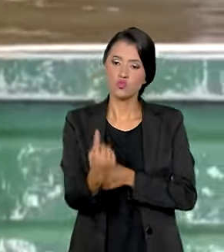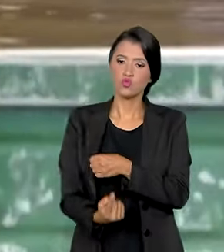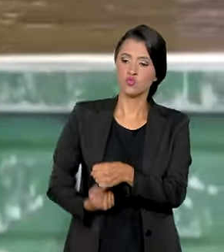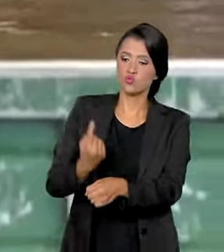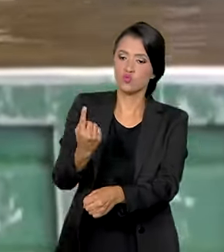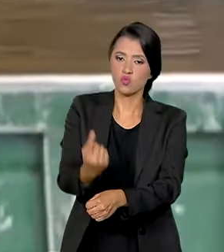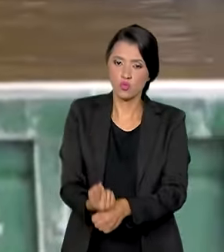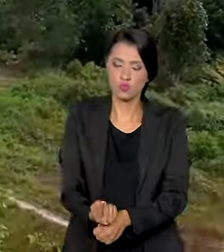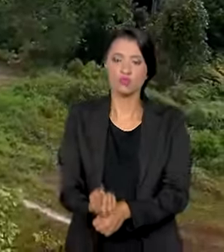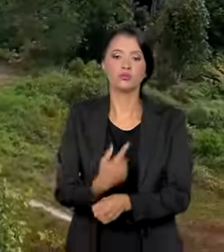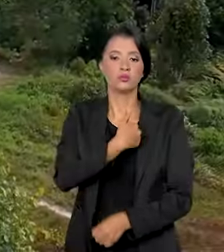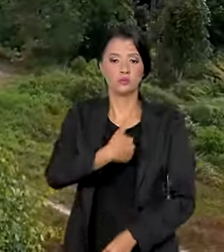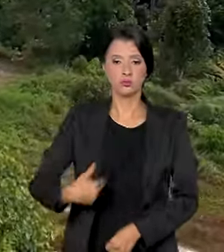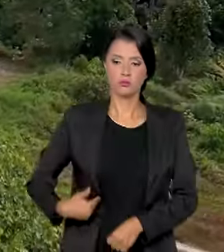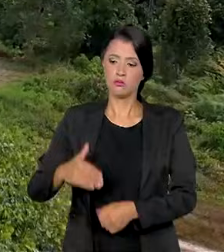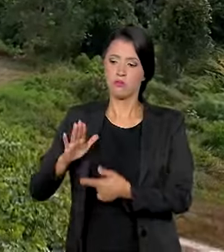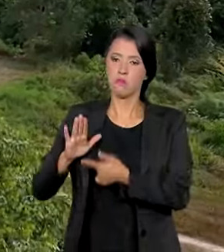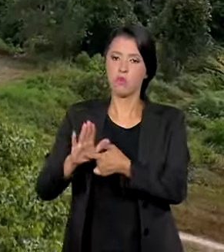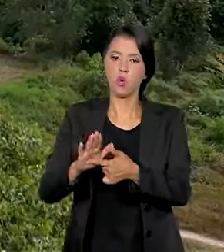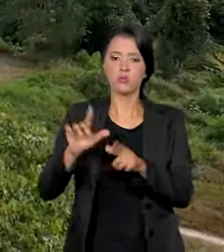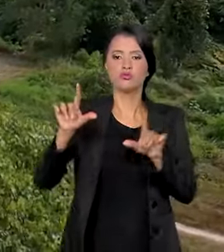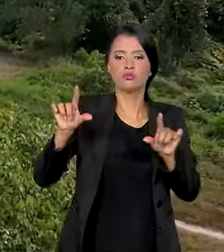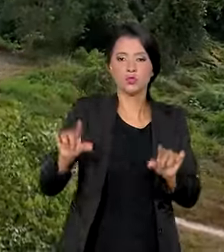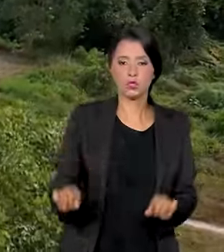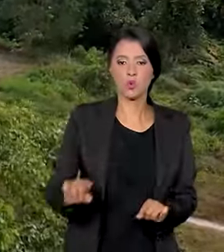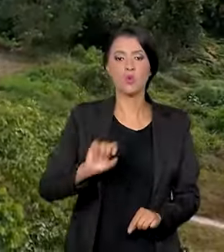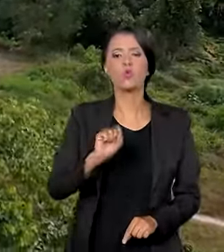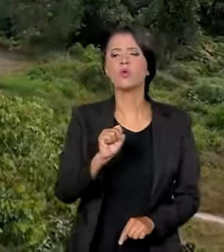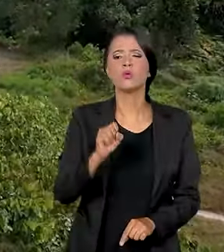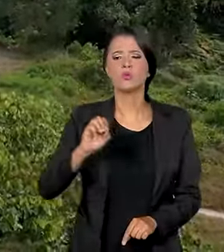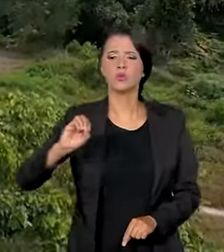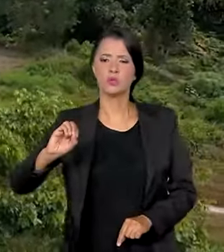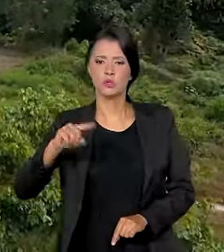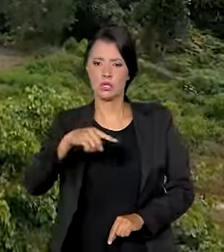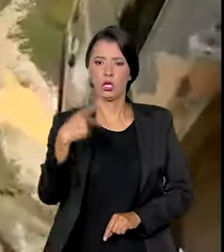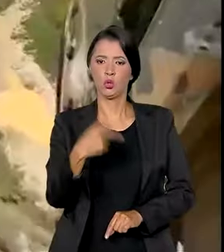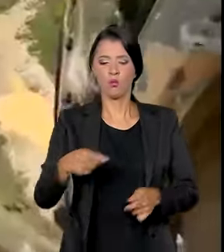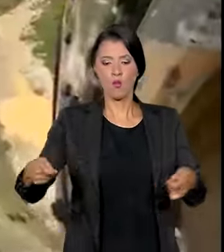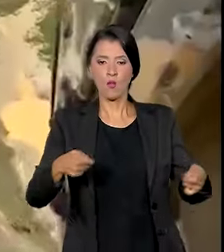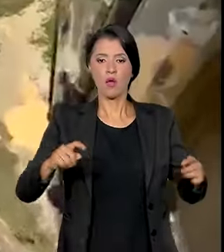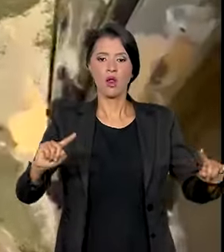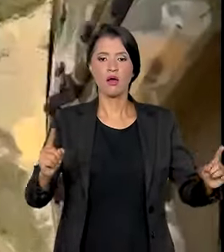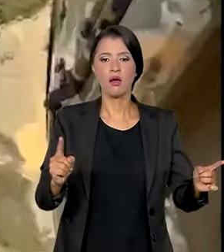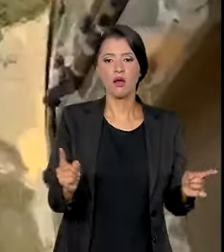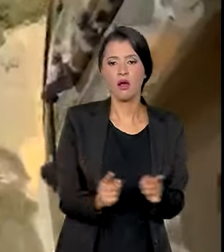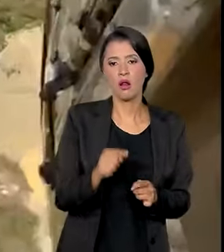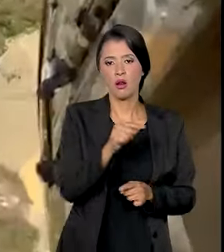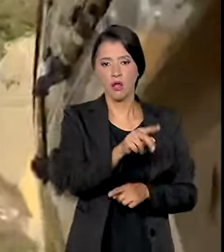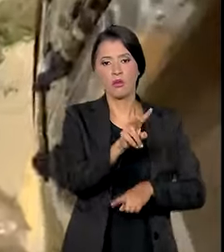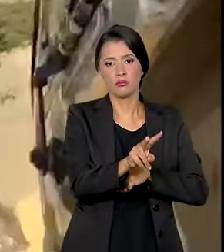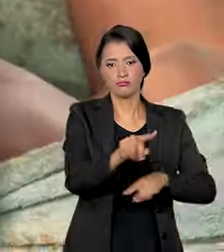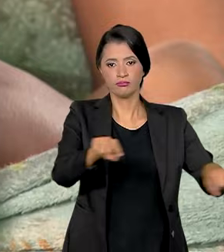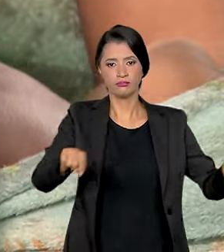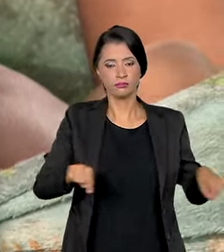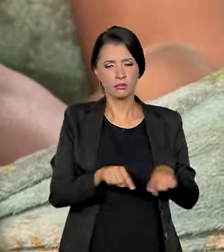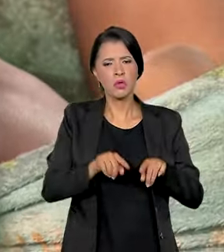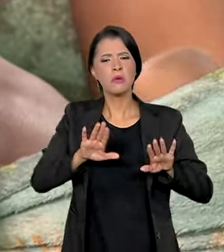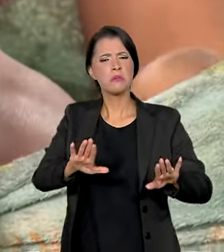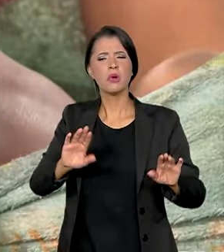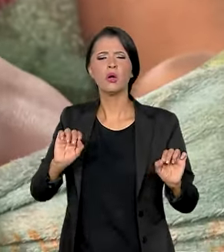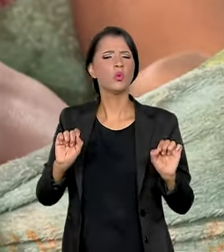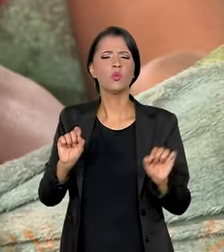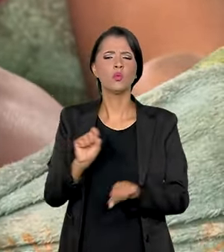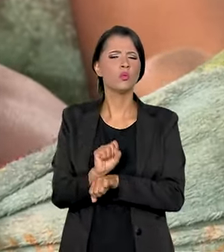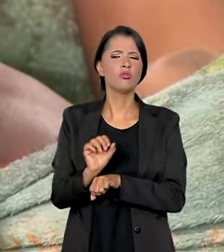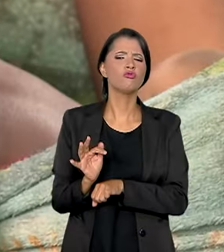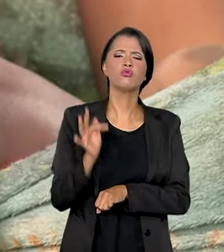um ano depois, o governo aponta redução de cerca de 80% do garimpo ilegal na reserva. Mas